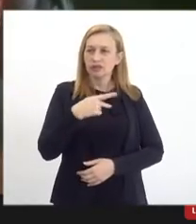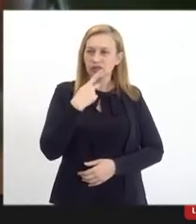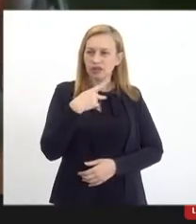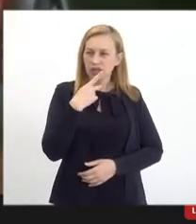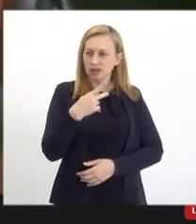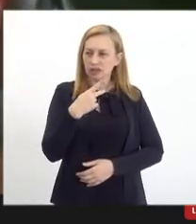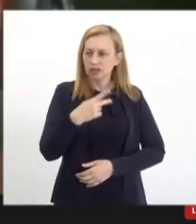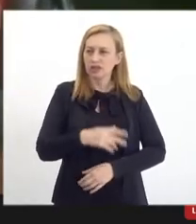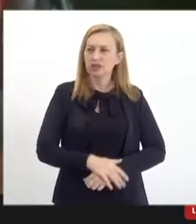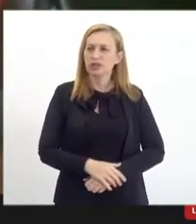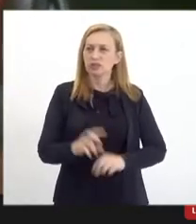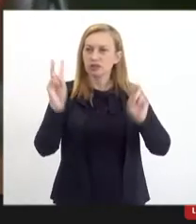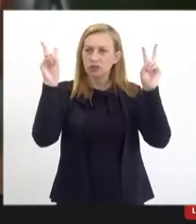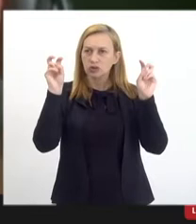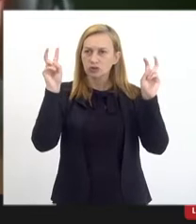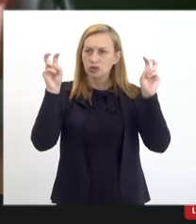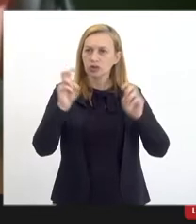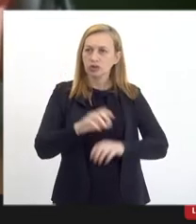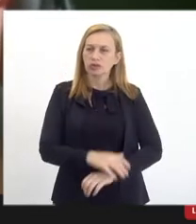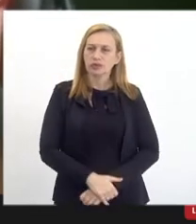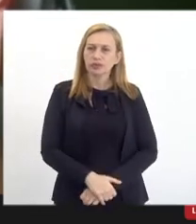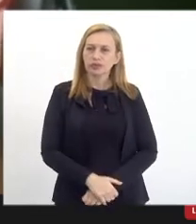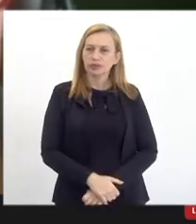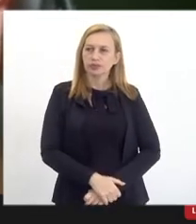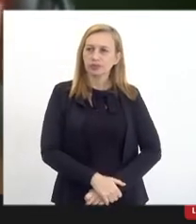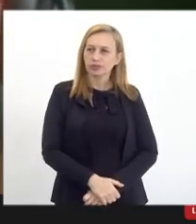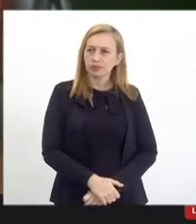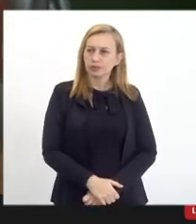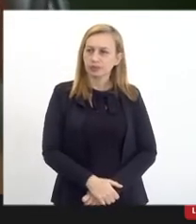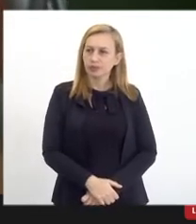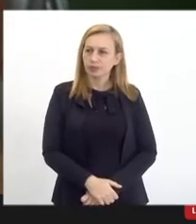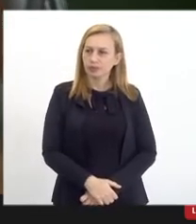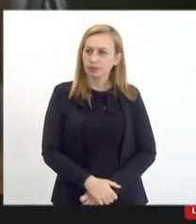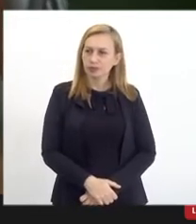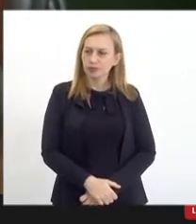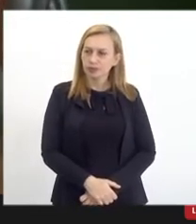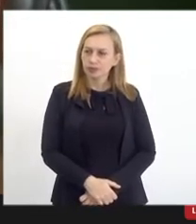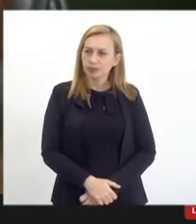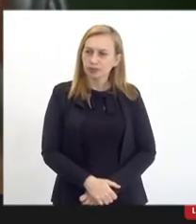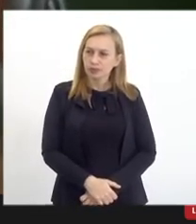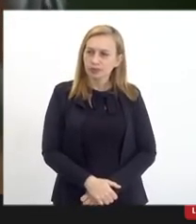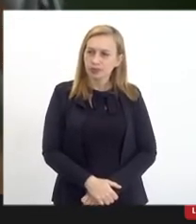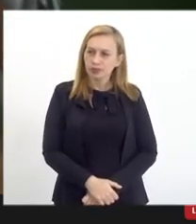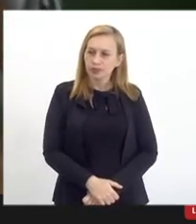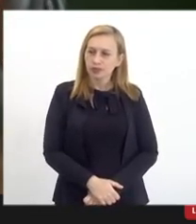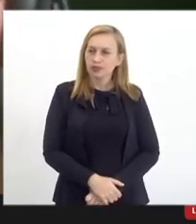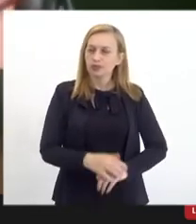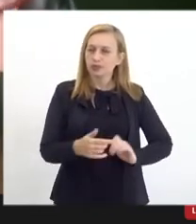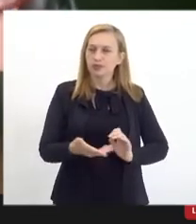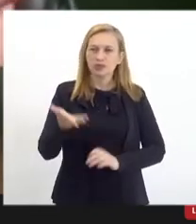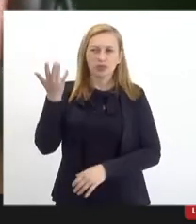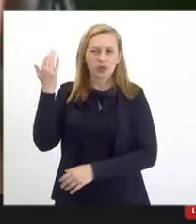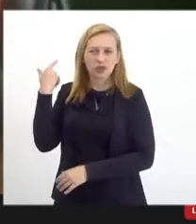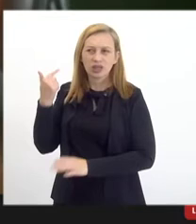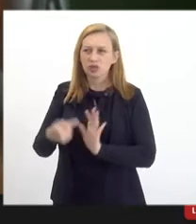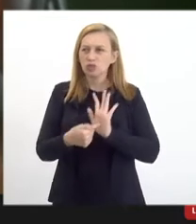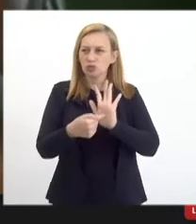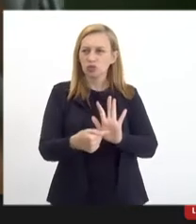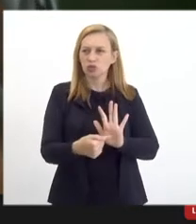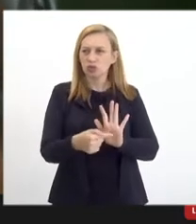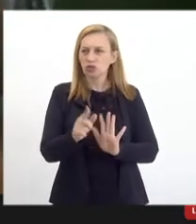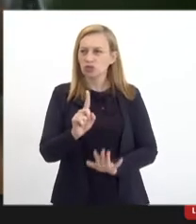sobre isso é que o passado mostrou para a gente que nós fomos de uma certa forma